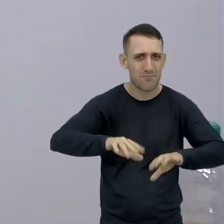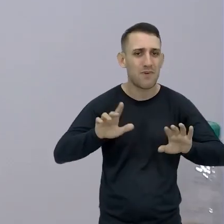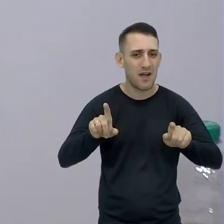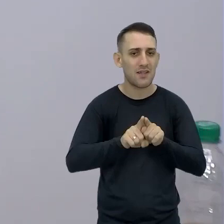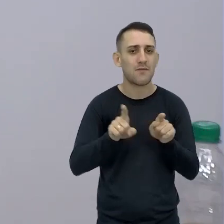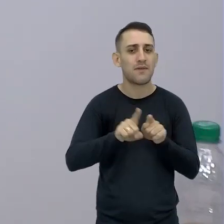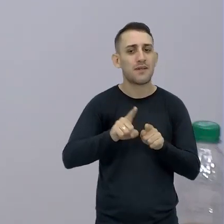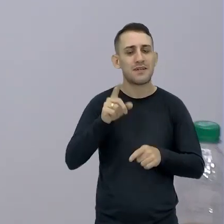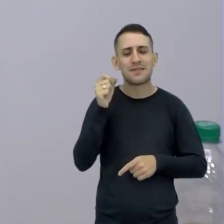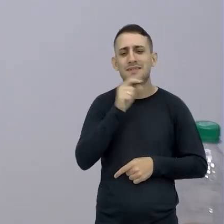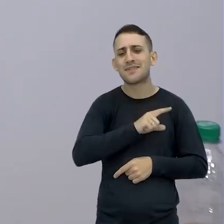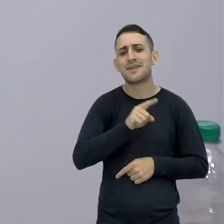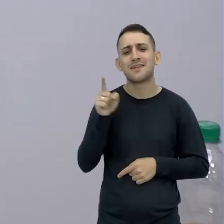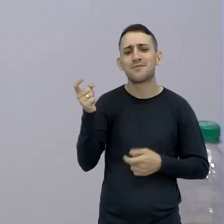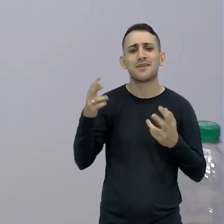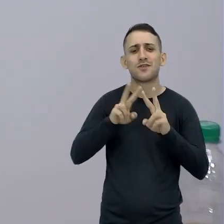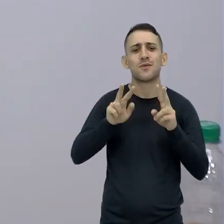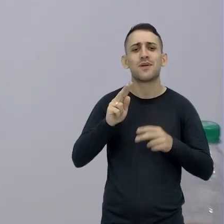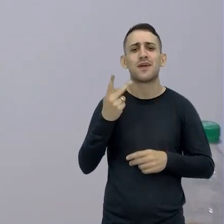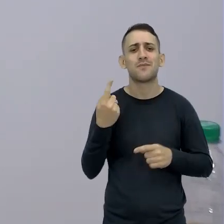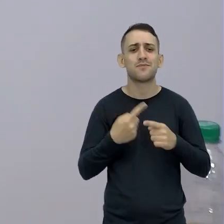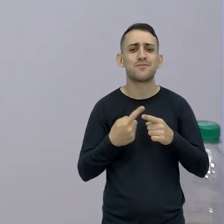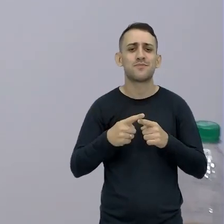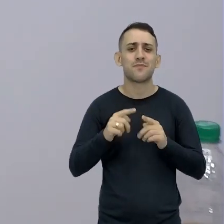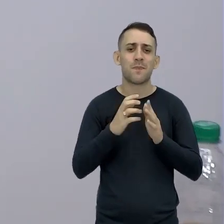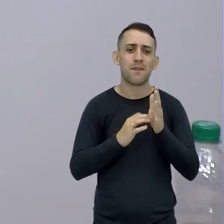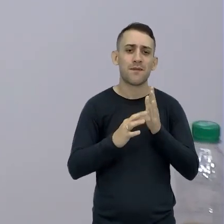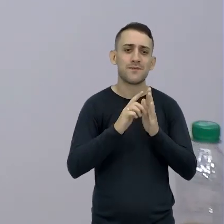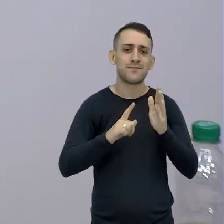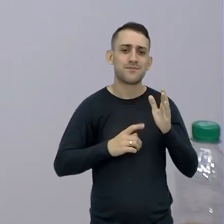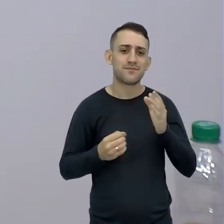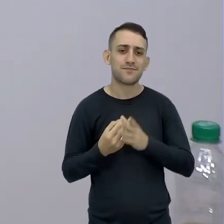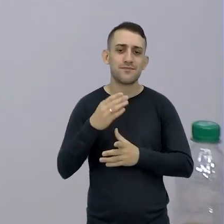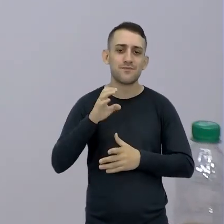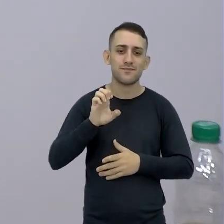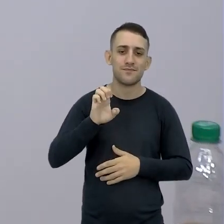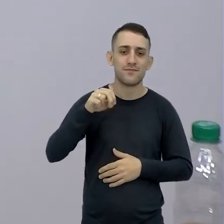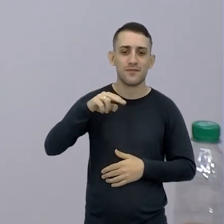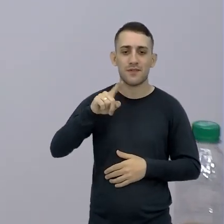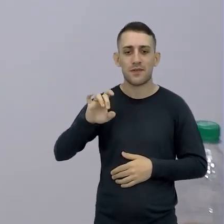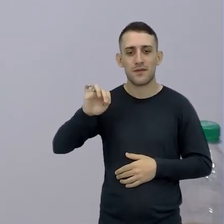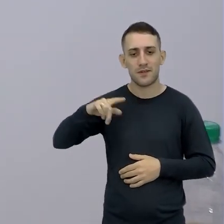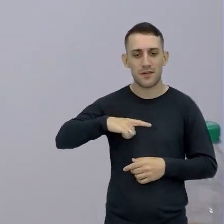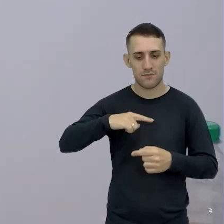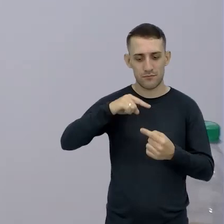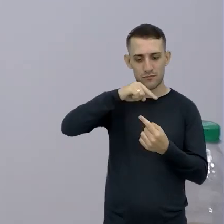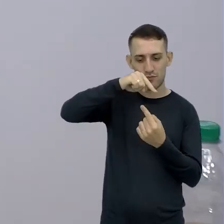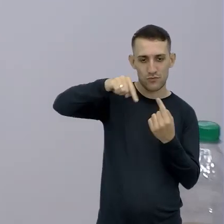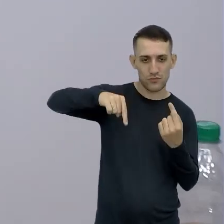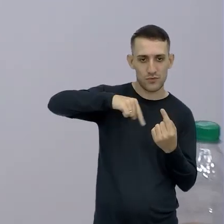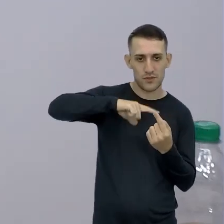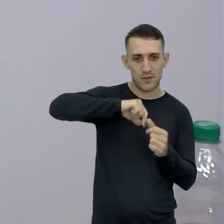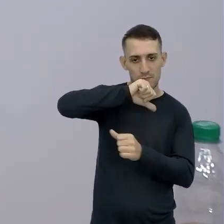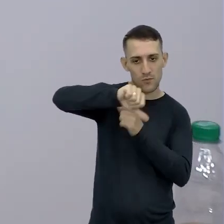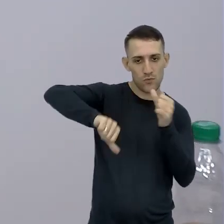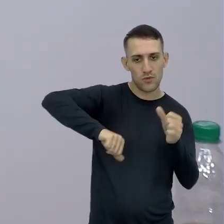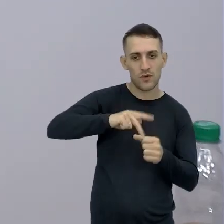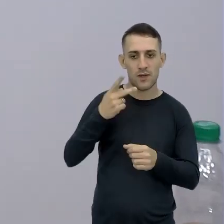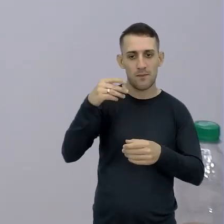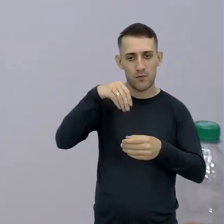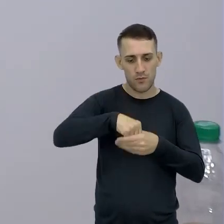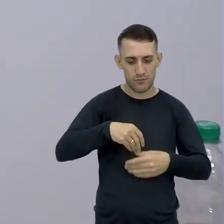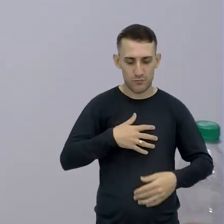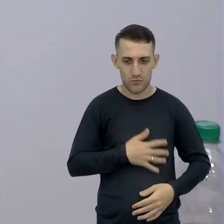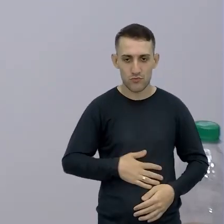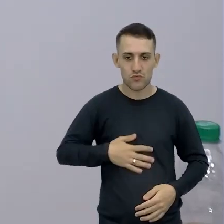engraçado Ela falando de pH É que ela Produz uma enzima Onde em volta dela Ela altera o pH Do estômago